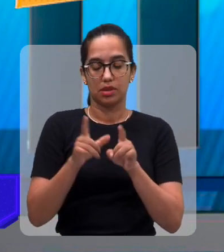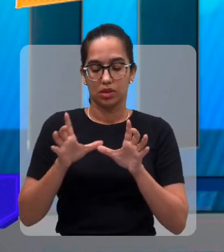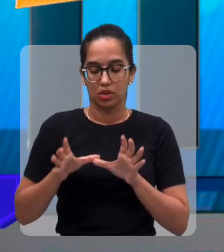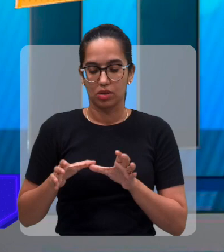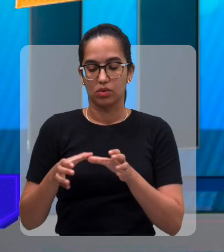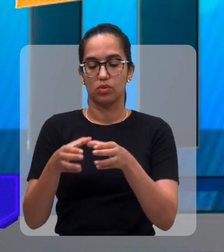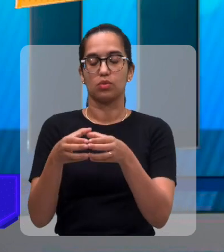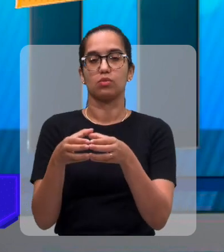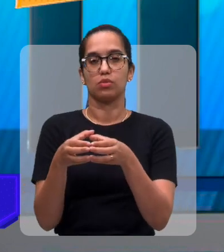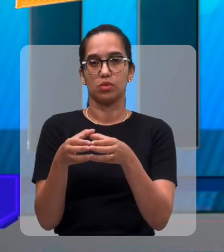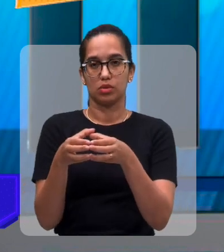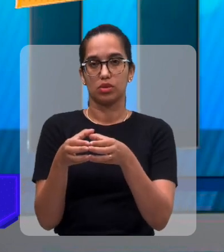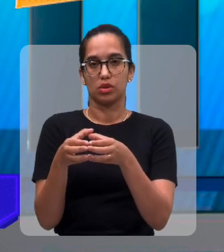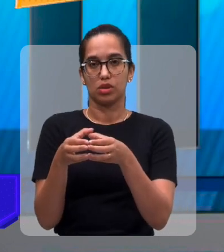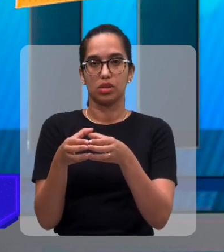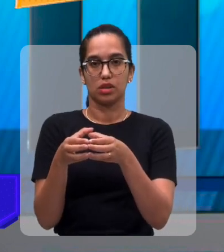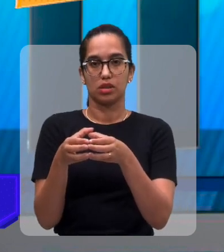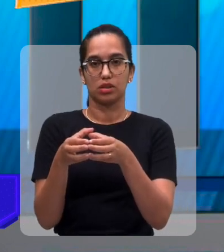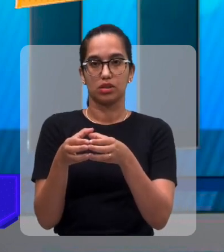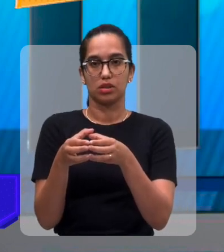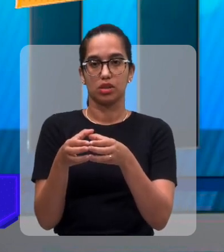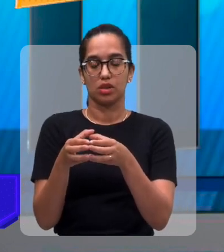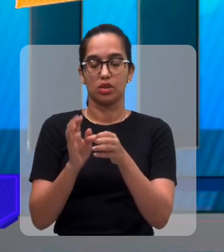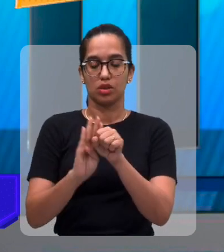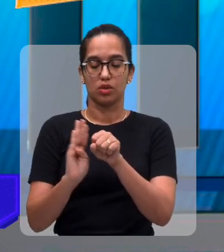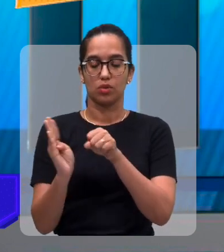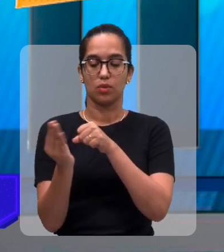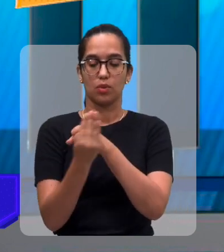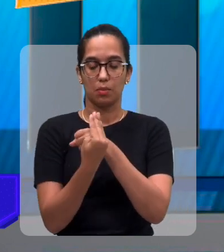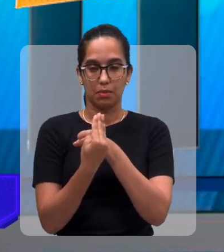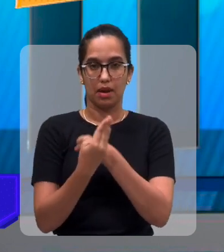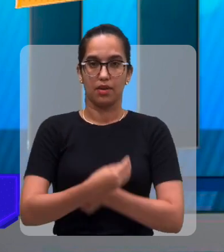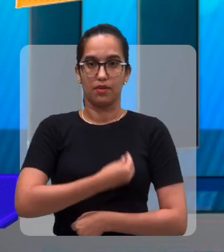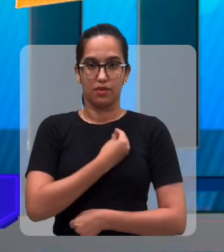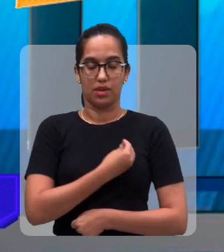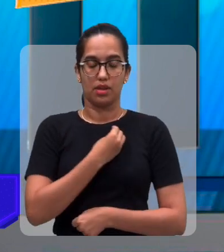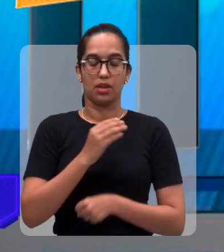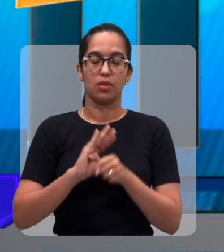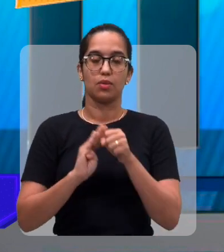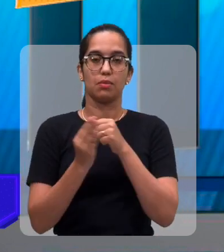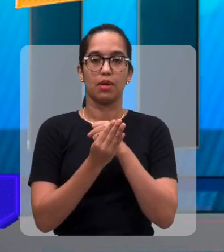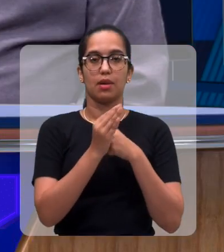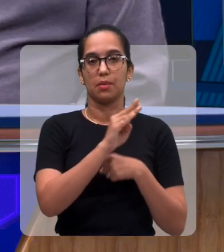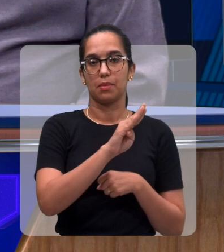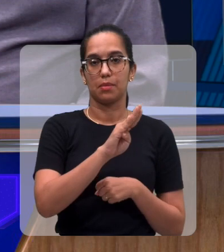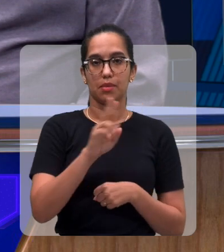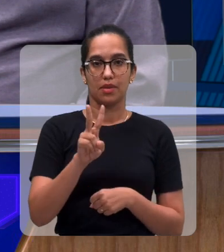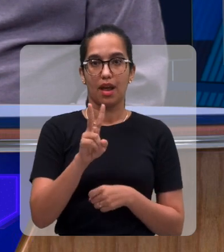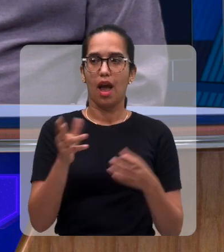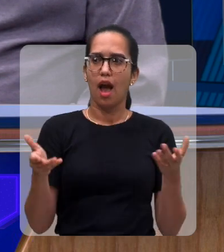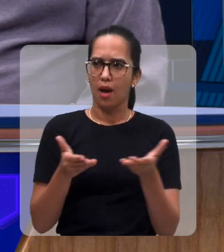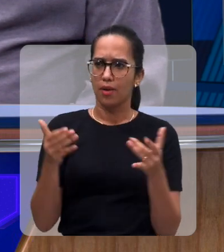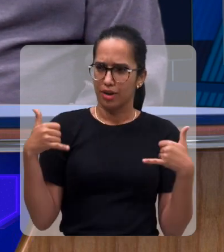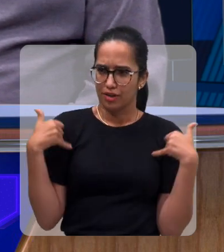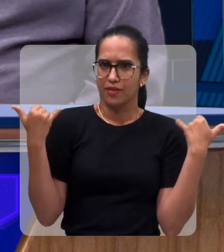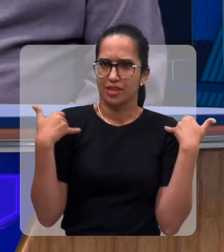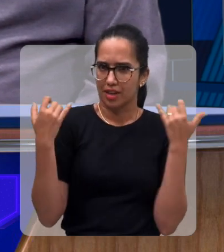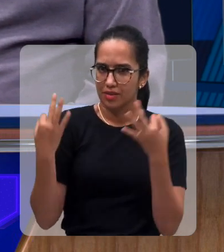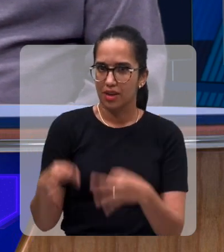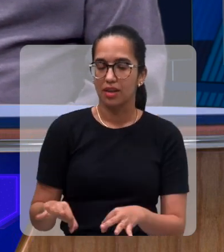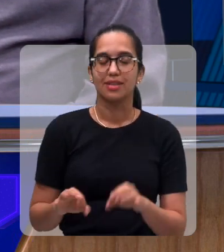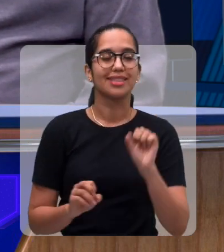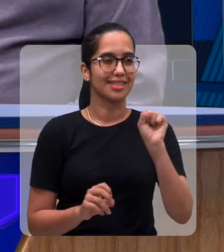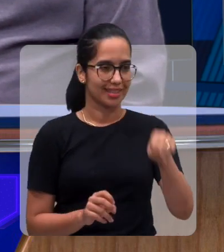comunidade no bairro onde ela está instalada, que é no bairro Bela Vista. Está de aniversário agora, né? Sim, a